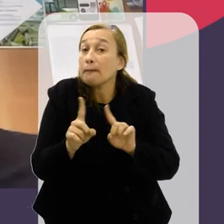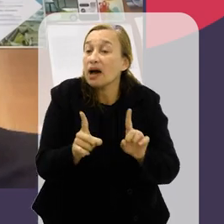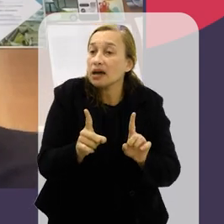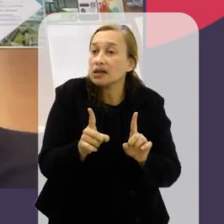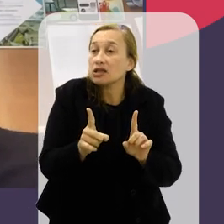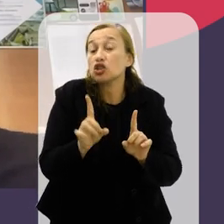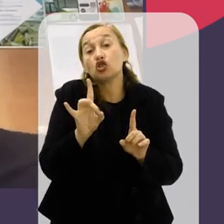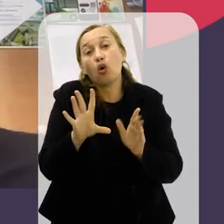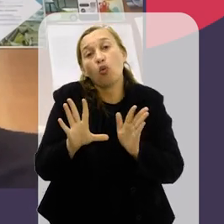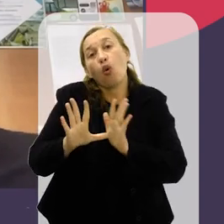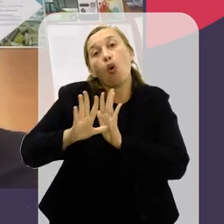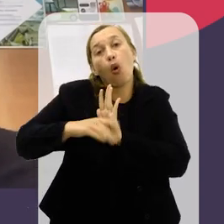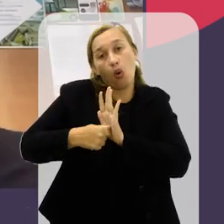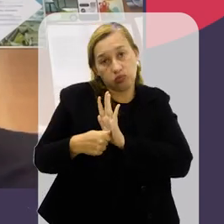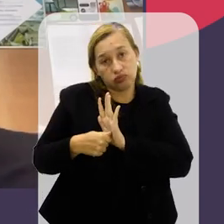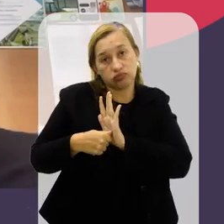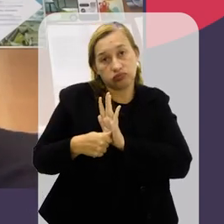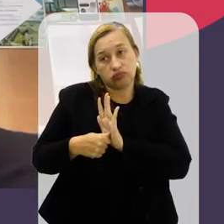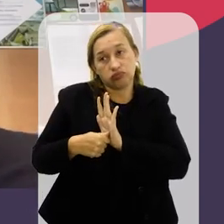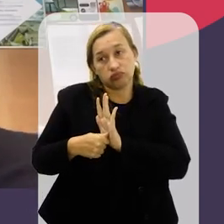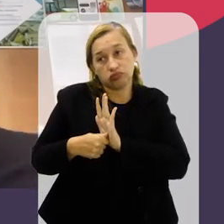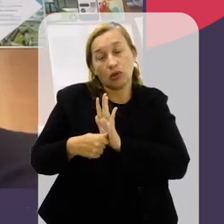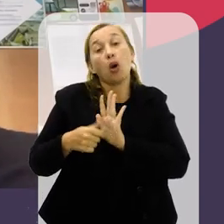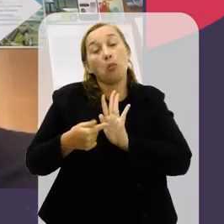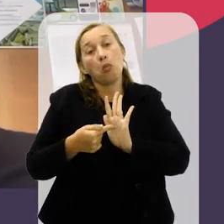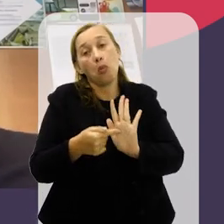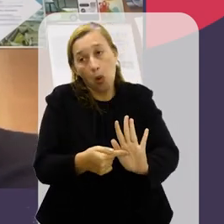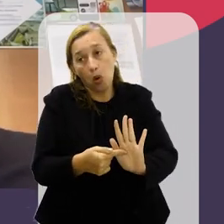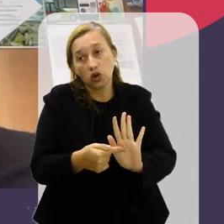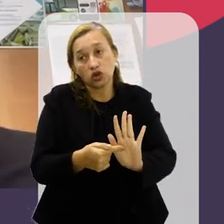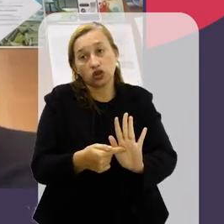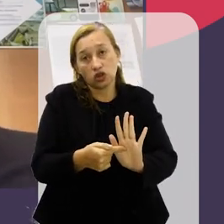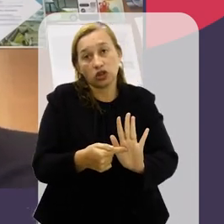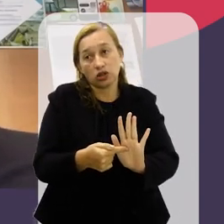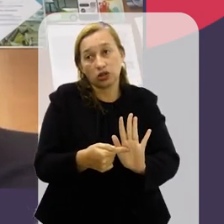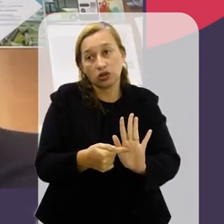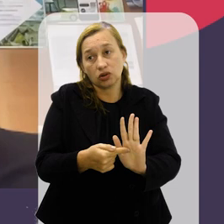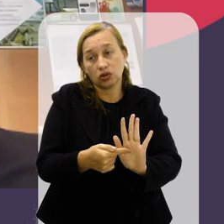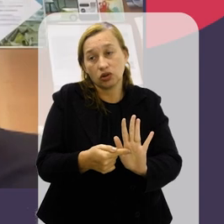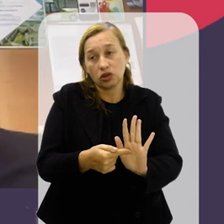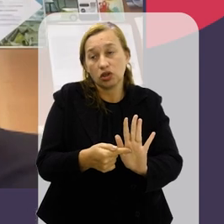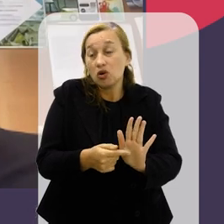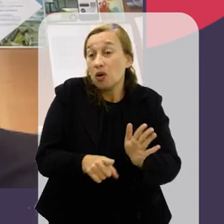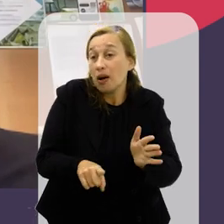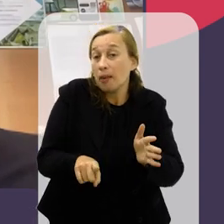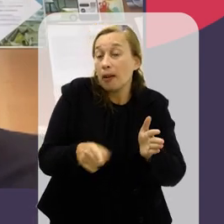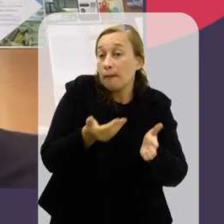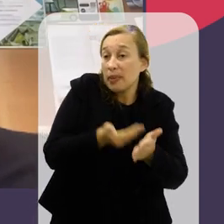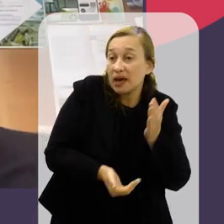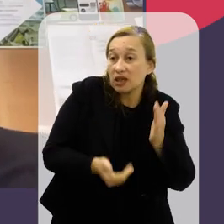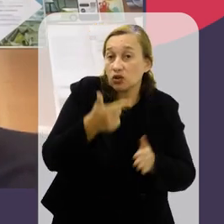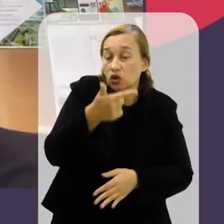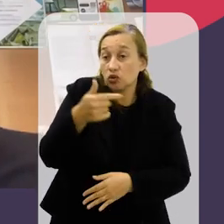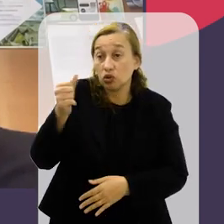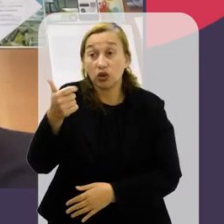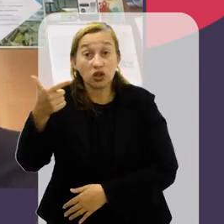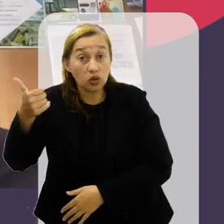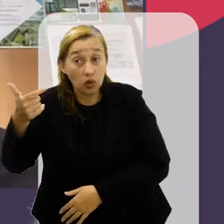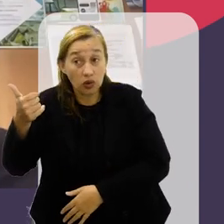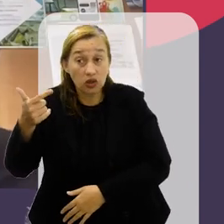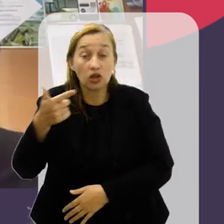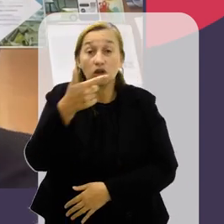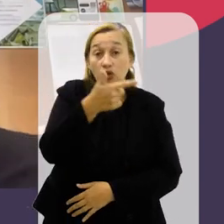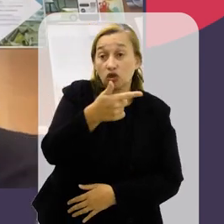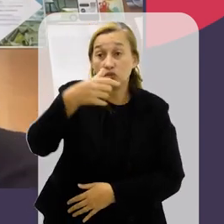exceto roubos. Roubos mostram uma queda em torno de 2012 e,